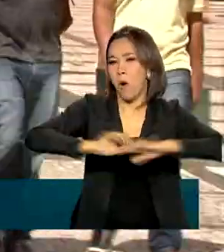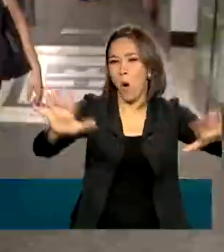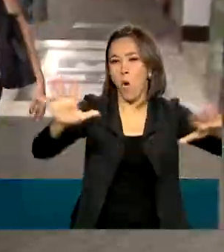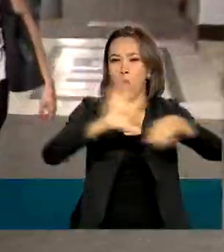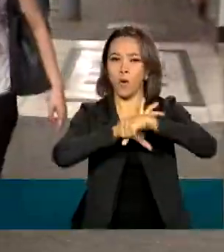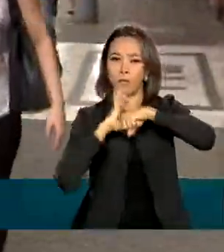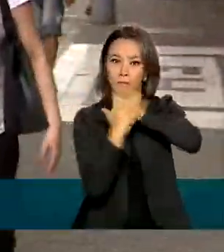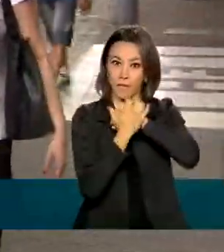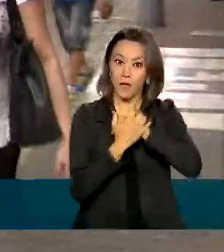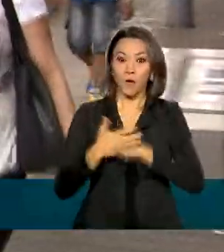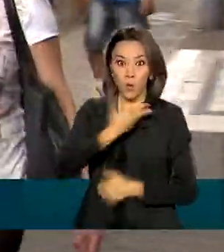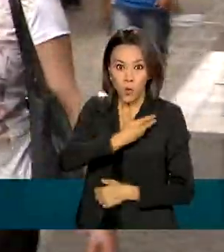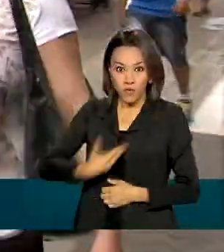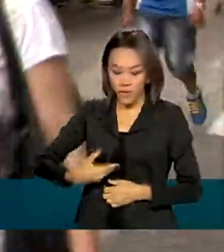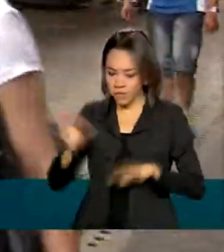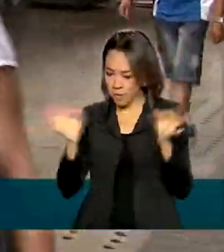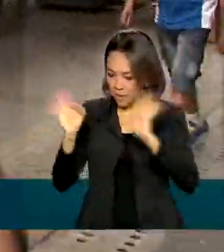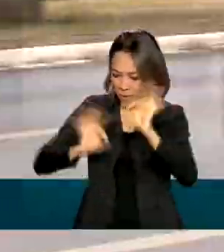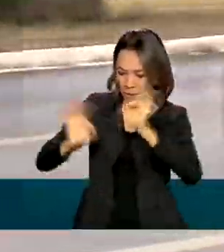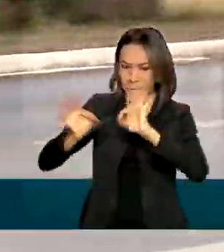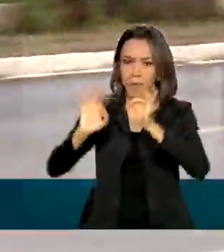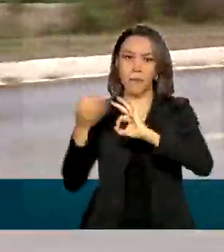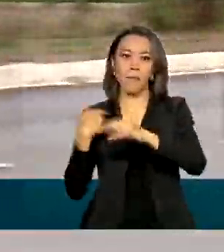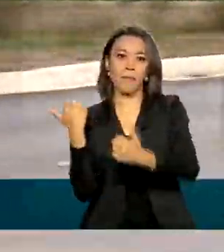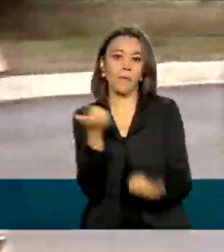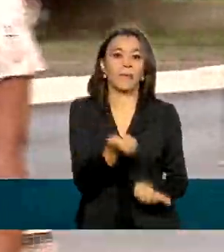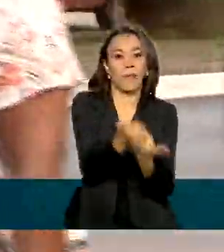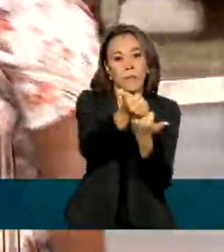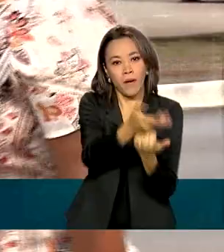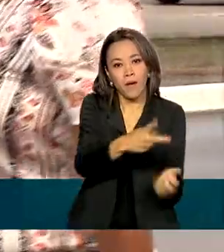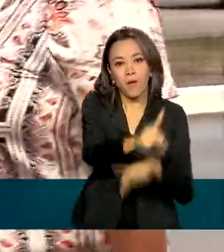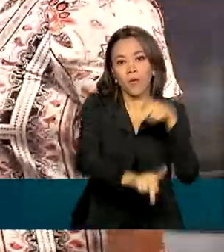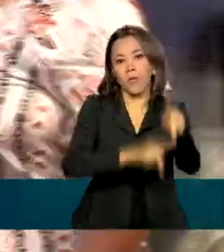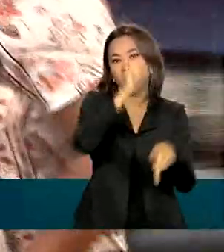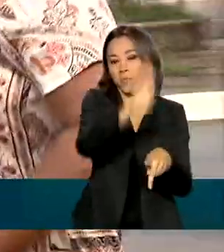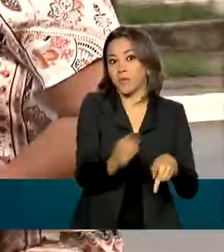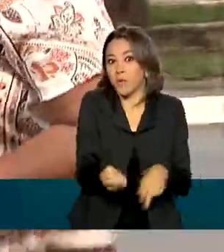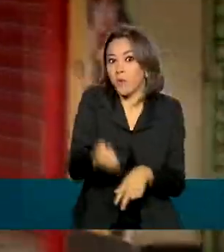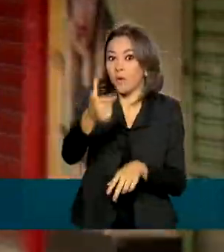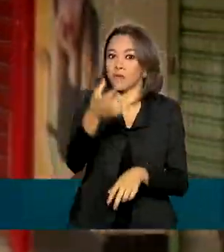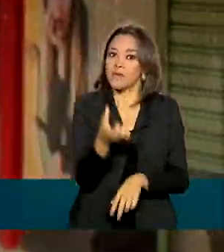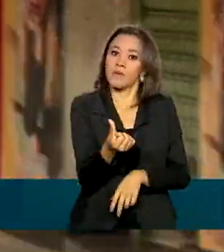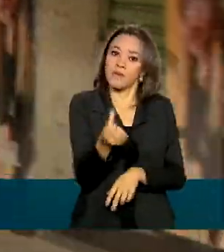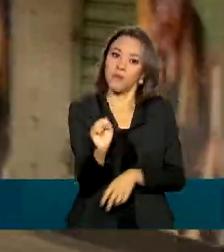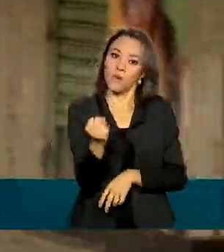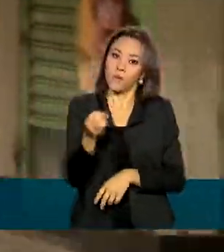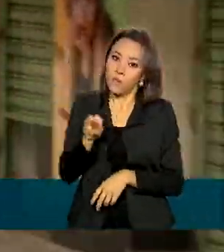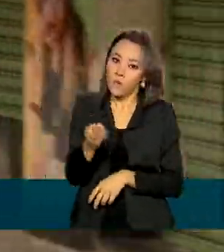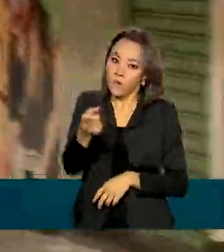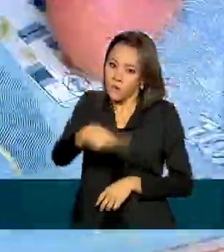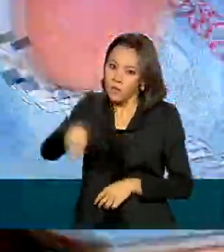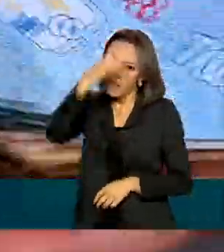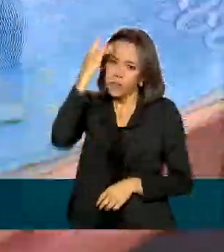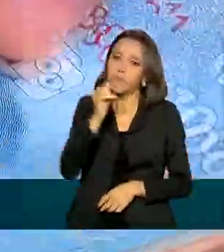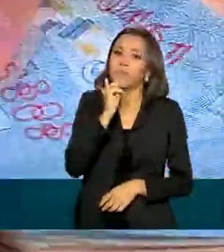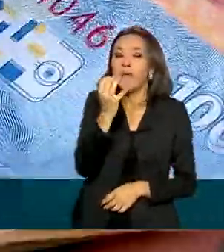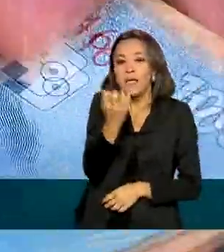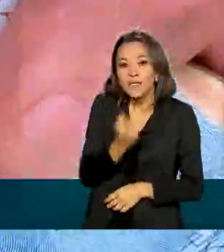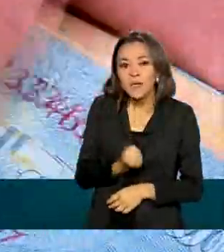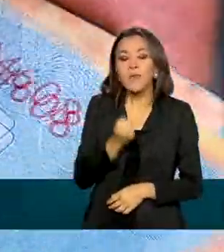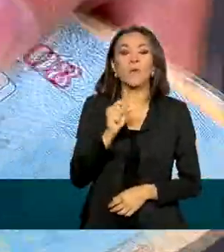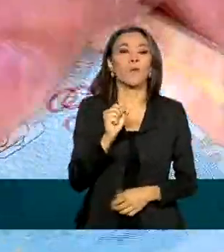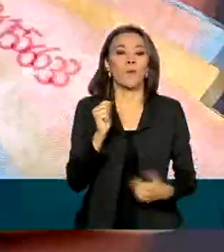iniciou uma série de ações para socorrer os brasileiros. Quase 68 milhões de pessoas receberam, por exemplo, o